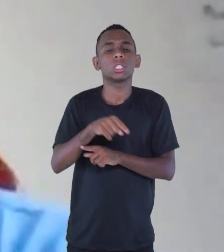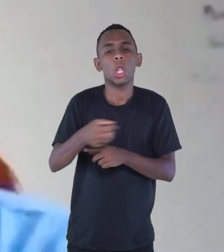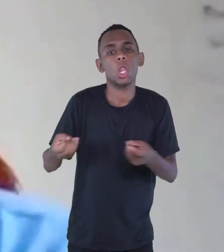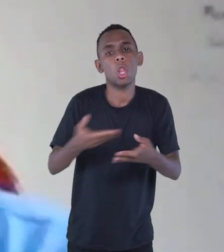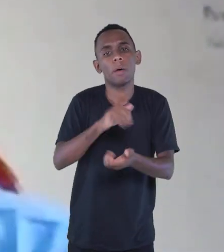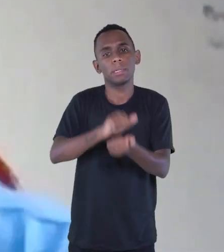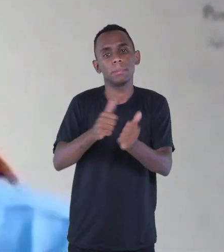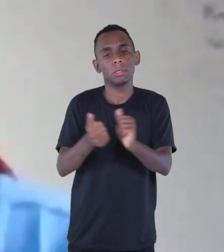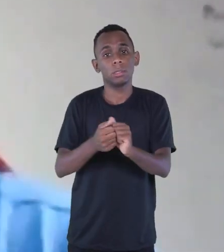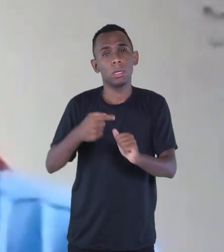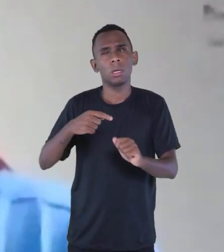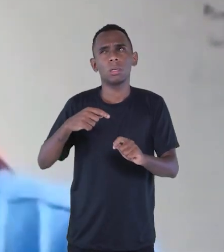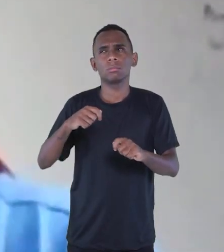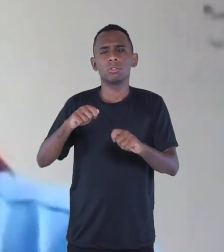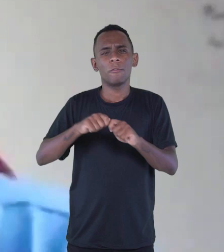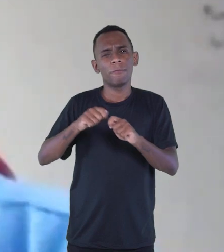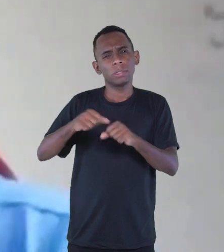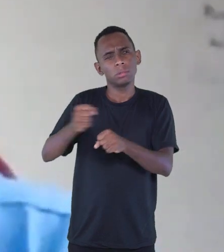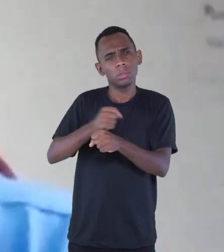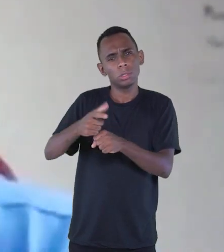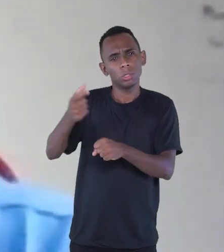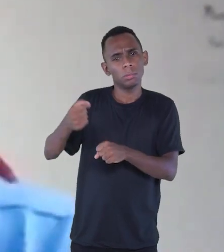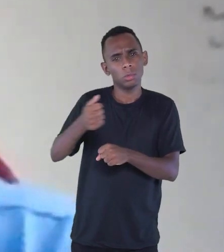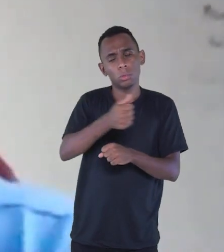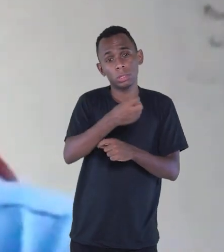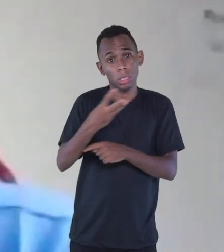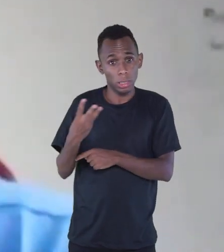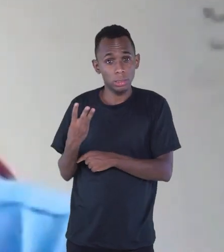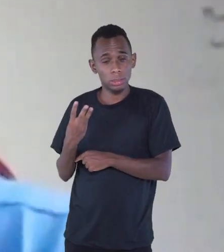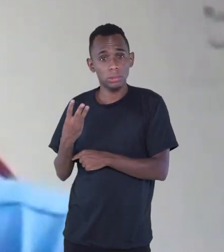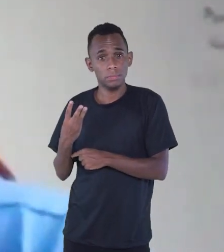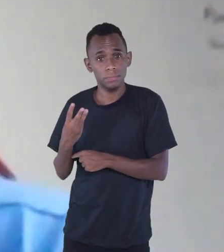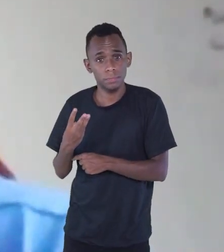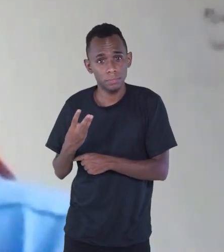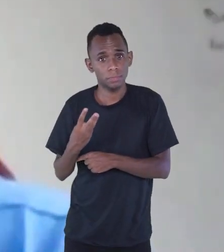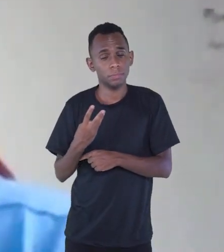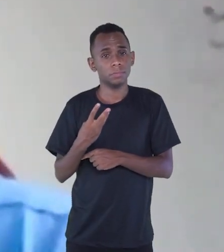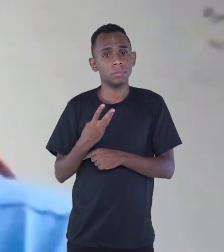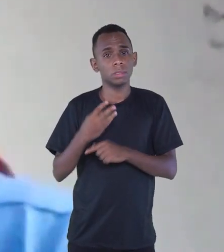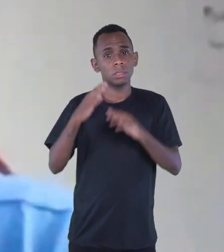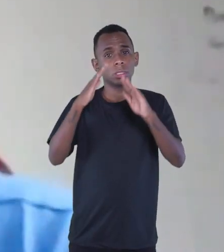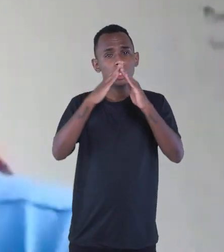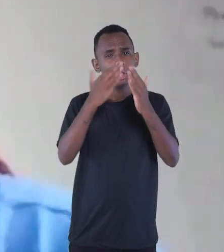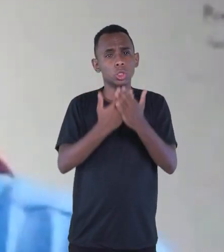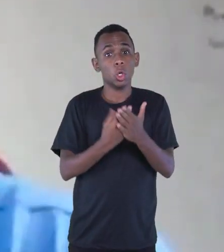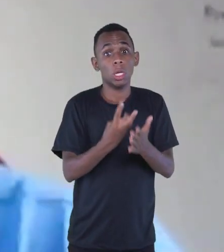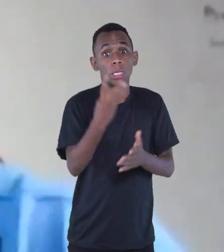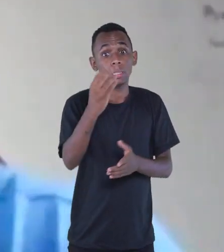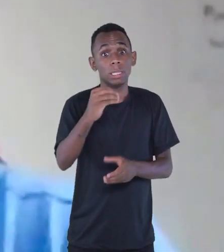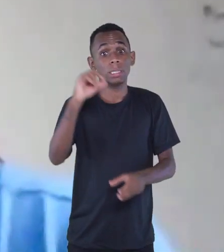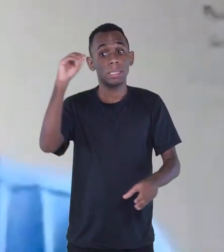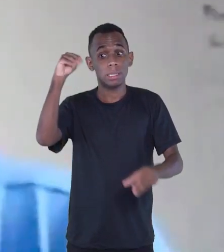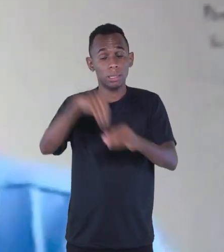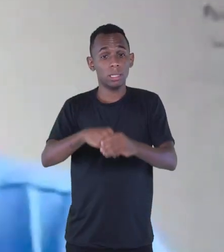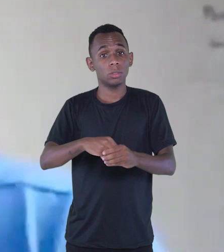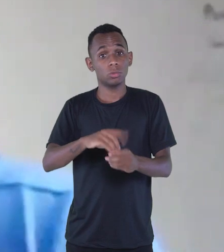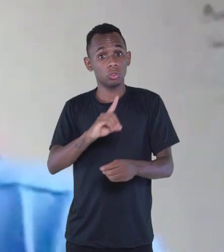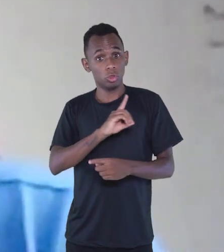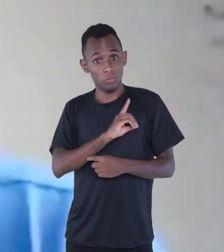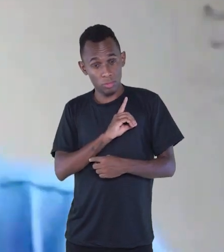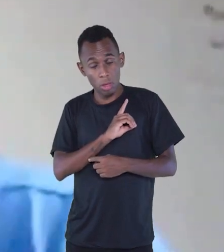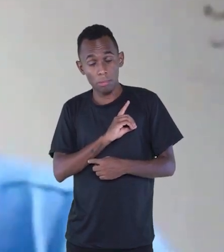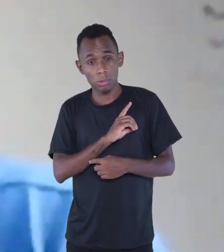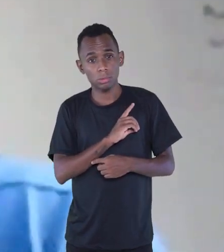E aí eu fiz, em 2013, eu fiz uma circulação por 30 escolas de Divinópolis e contei essa